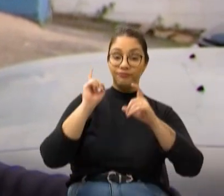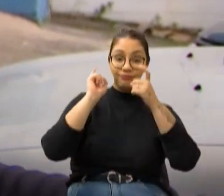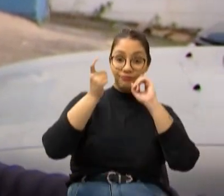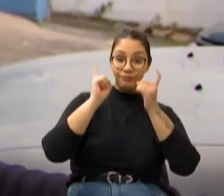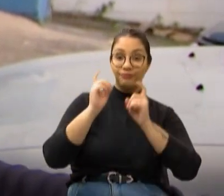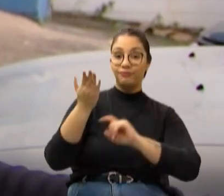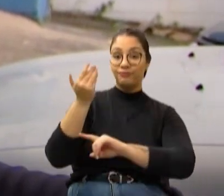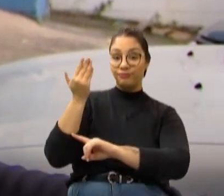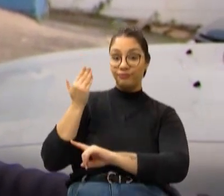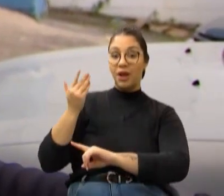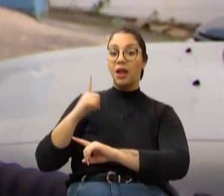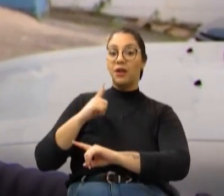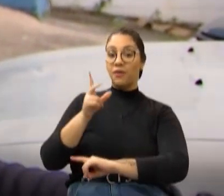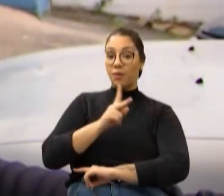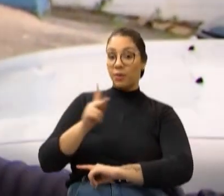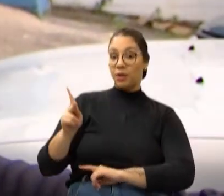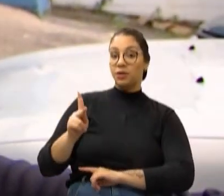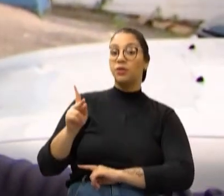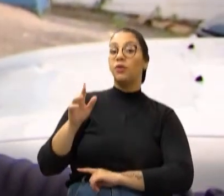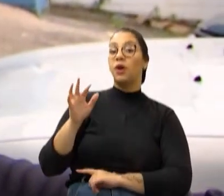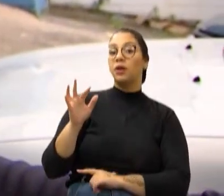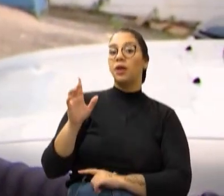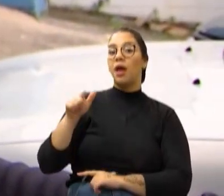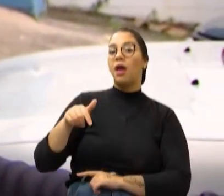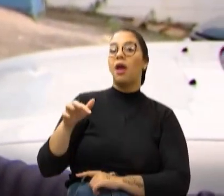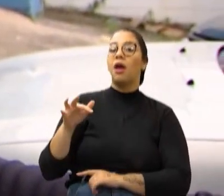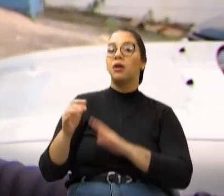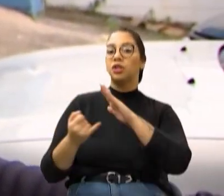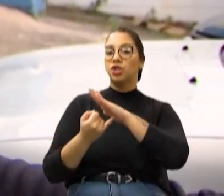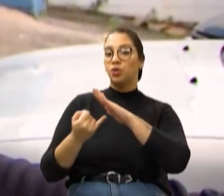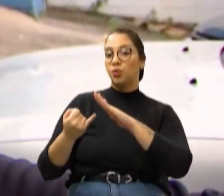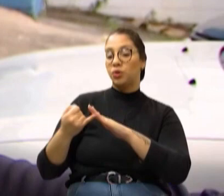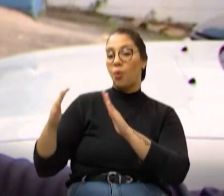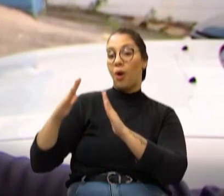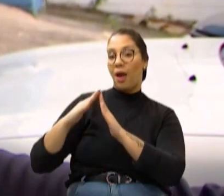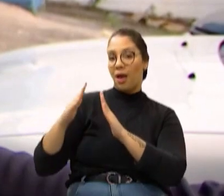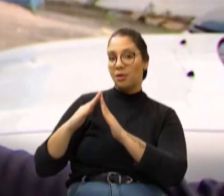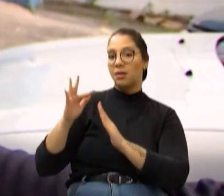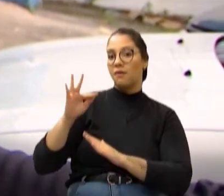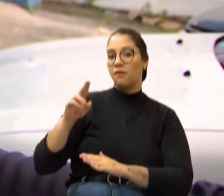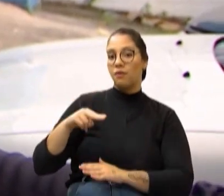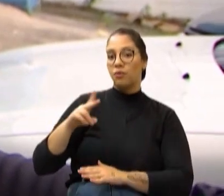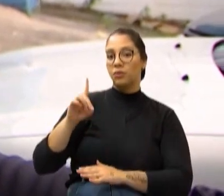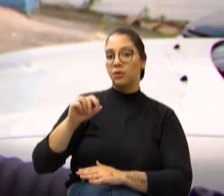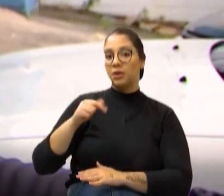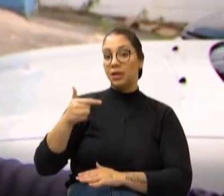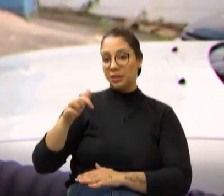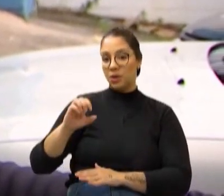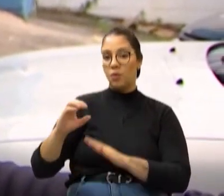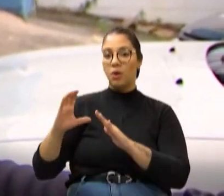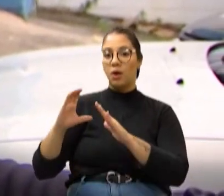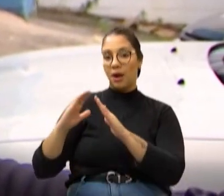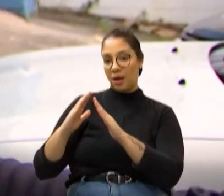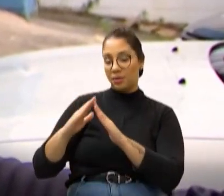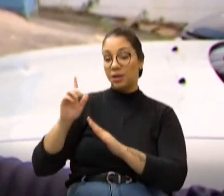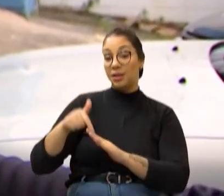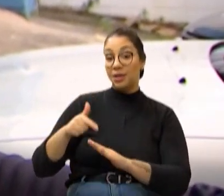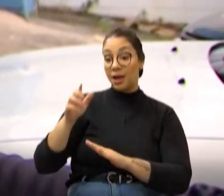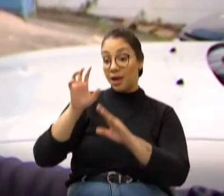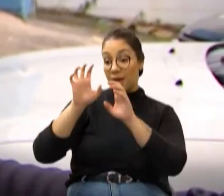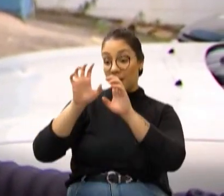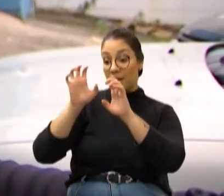Estado. Já fizemos uma reunião com o presidente da Fundação Casa, para que esse prédio que era